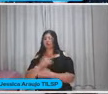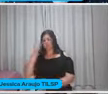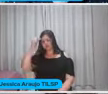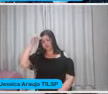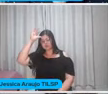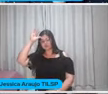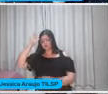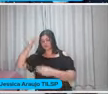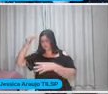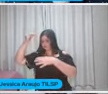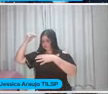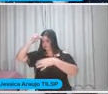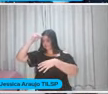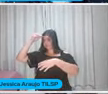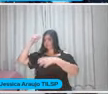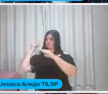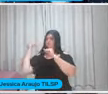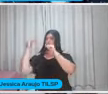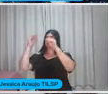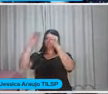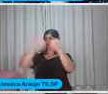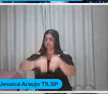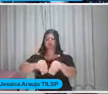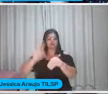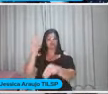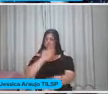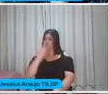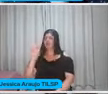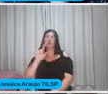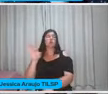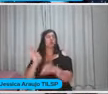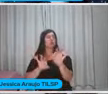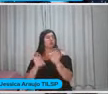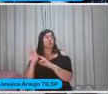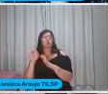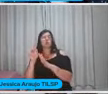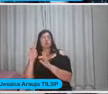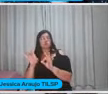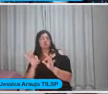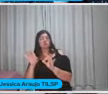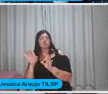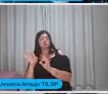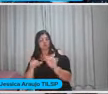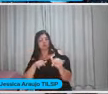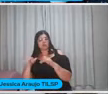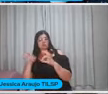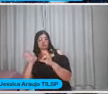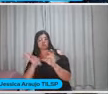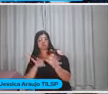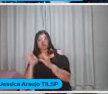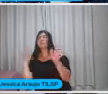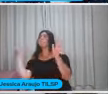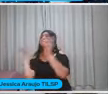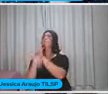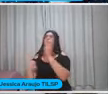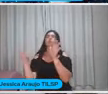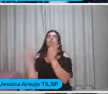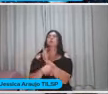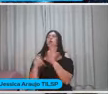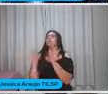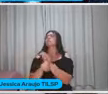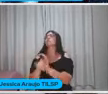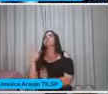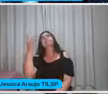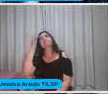Depositado Então o trabalho com projetos Ele leva as crianças A perguntarem Levantarem hipóteses